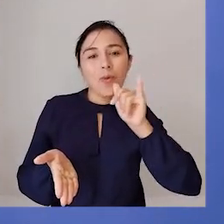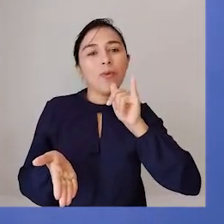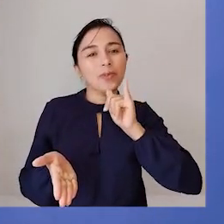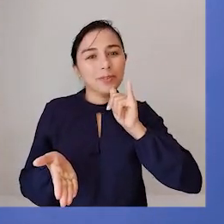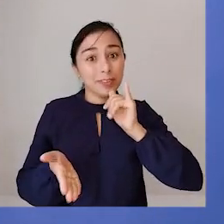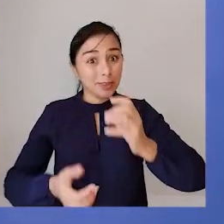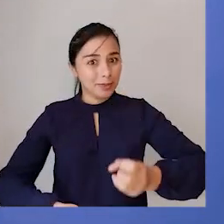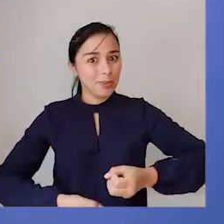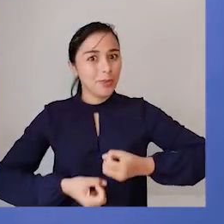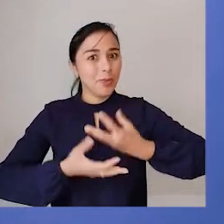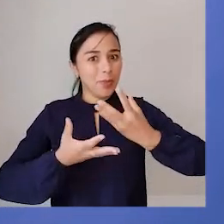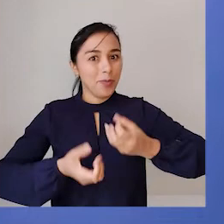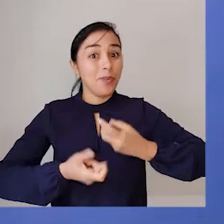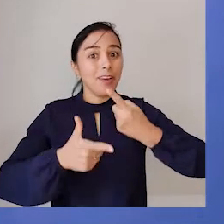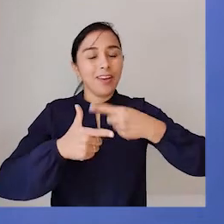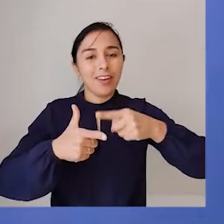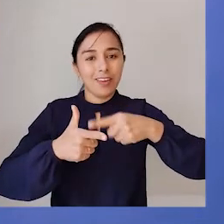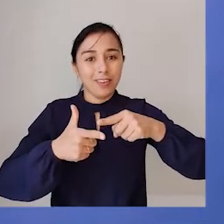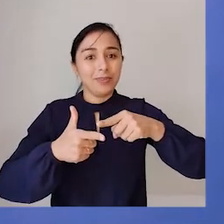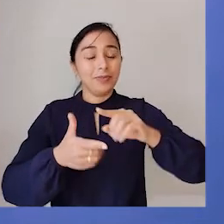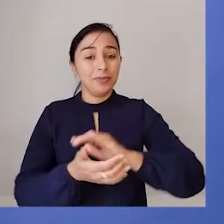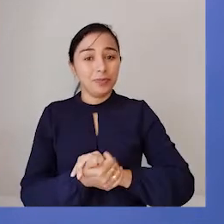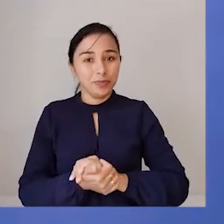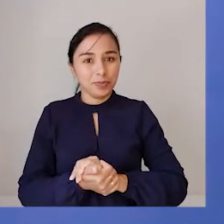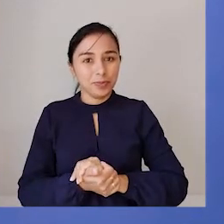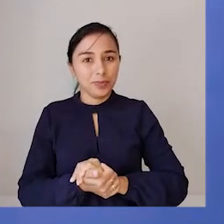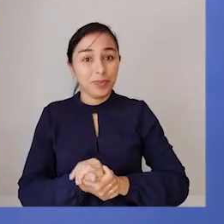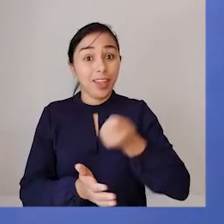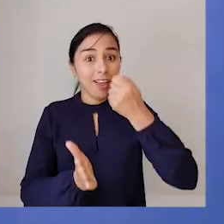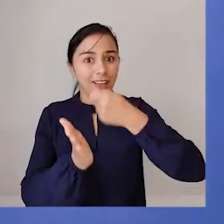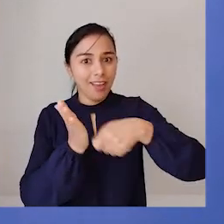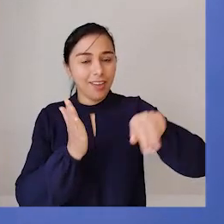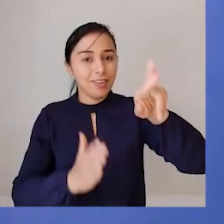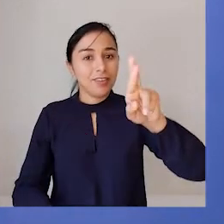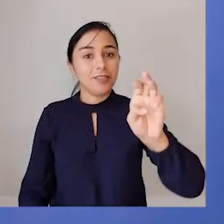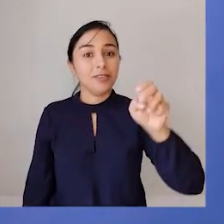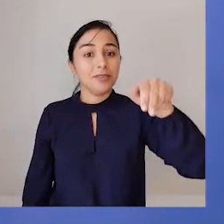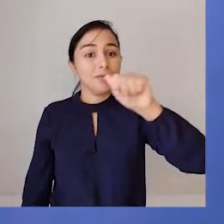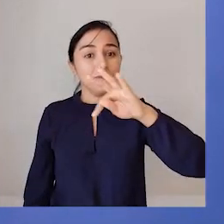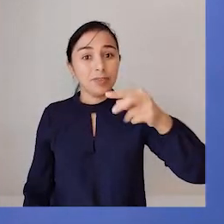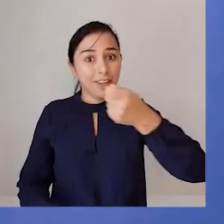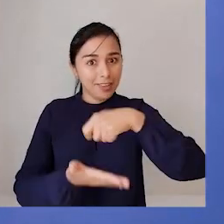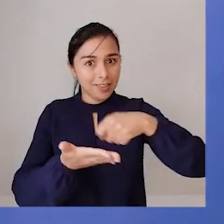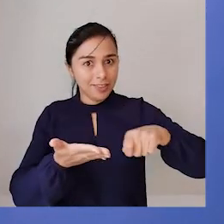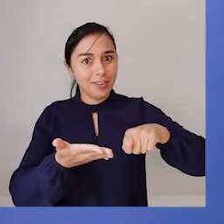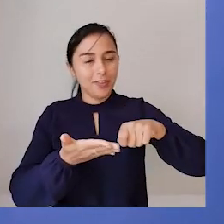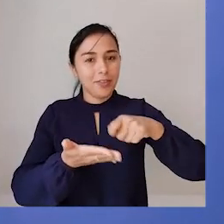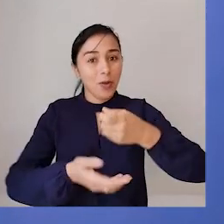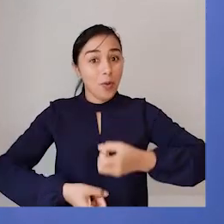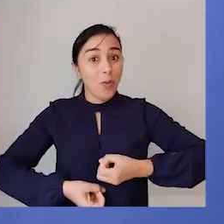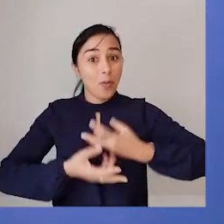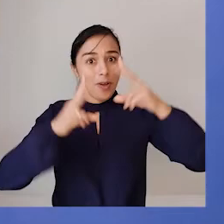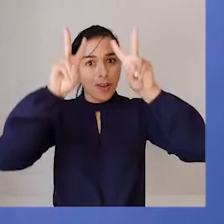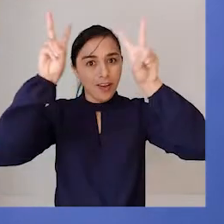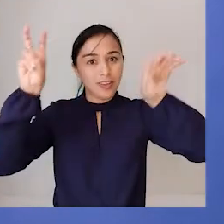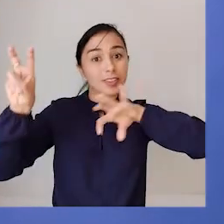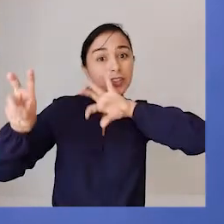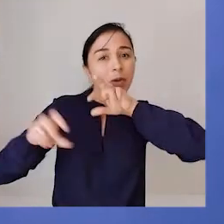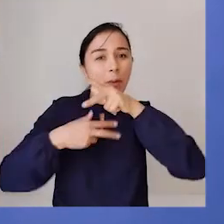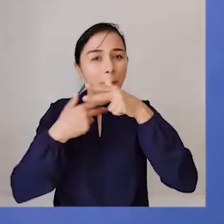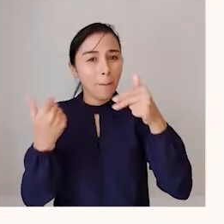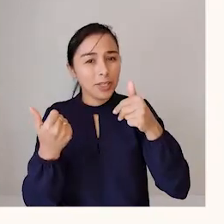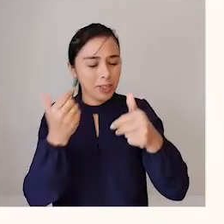poema problema? A Renata Bueno escreveu esse e deu o nome de bicharada machucada.